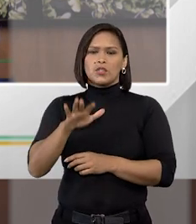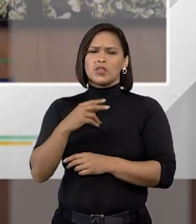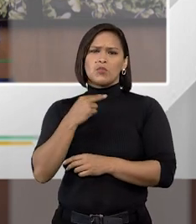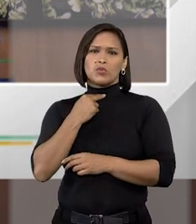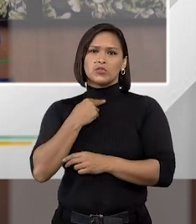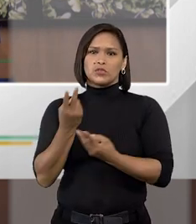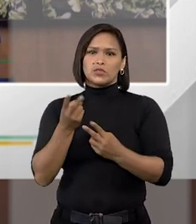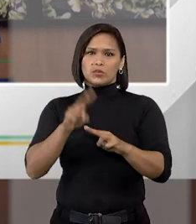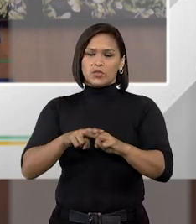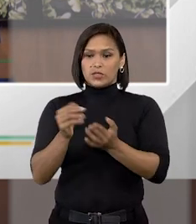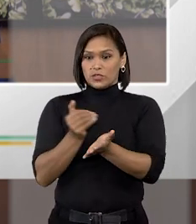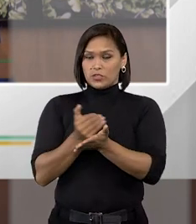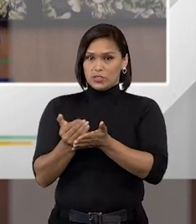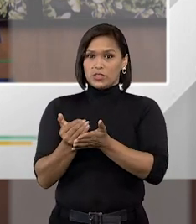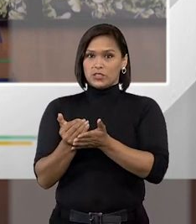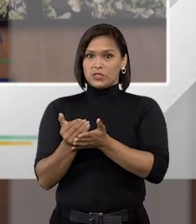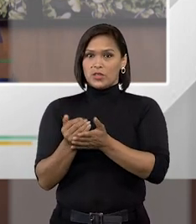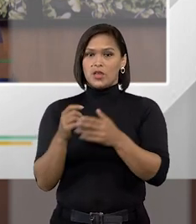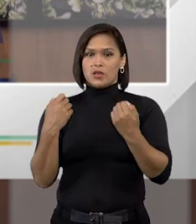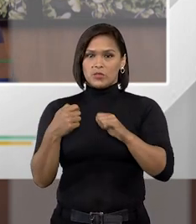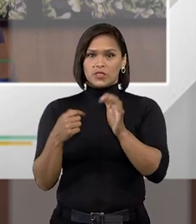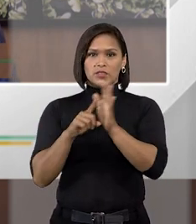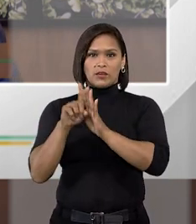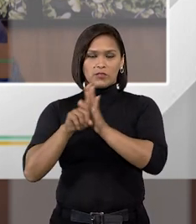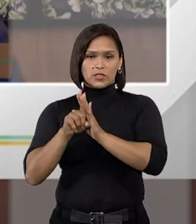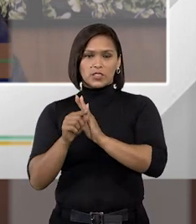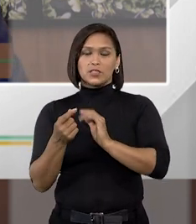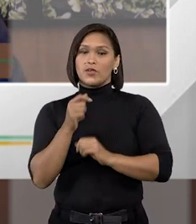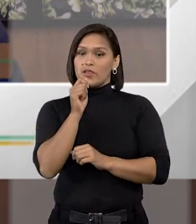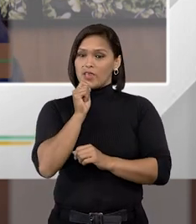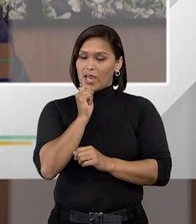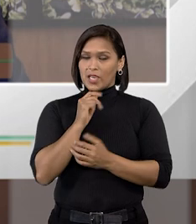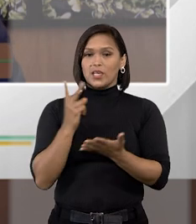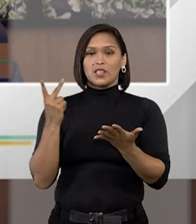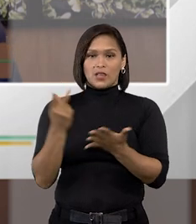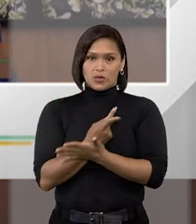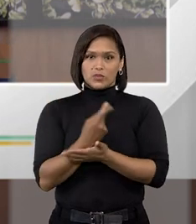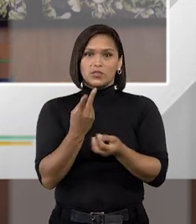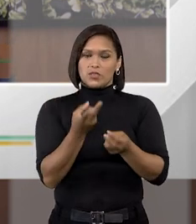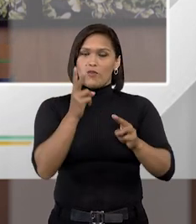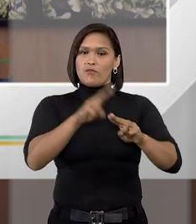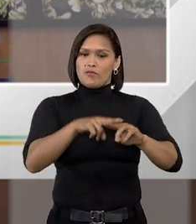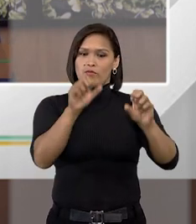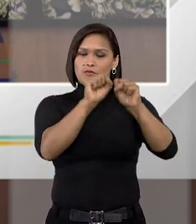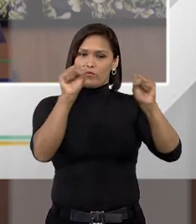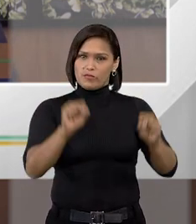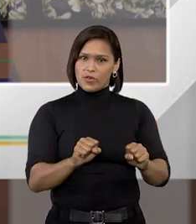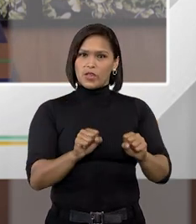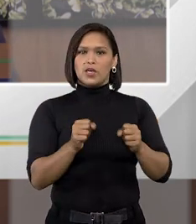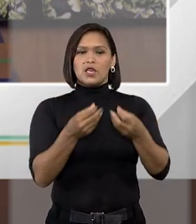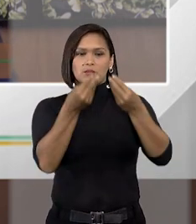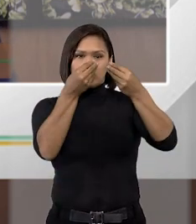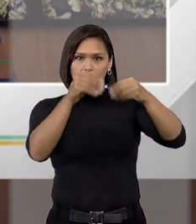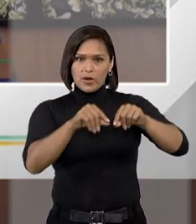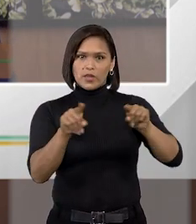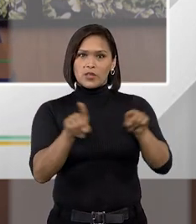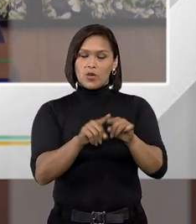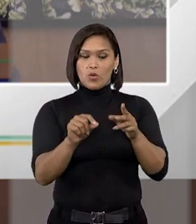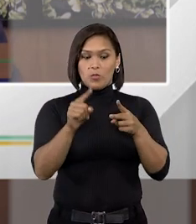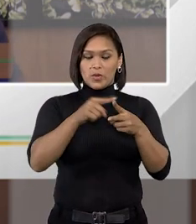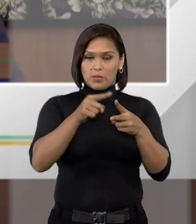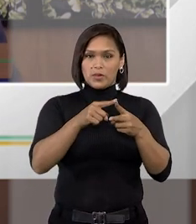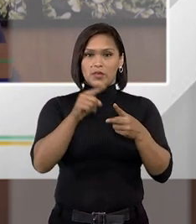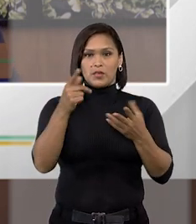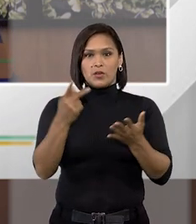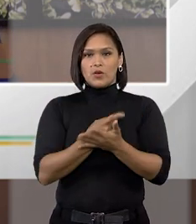presa de início né e ainda foi colocada em um lugar em situação degradante no primeiro